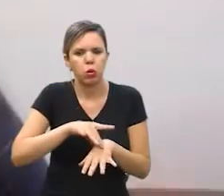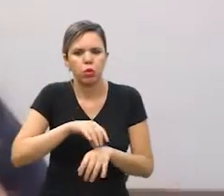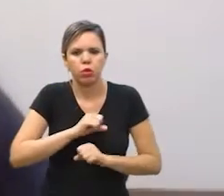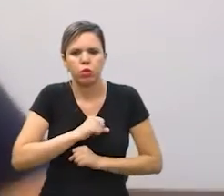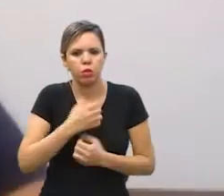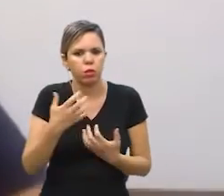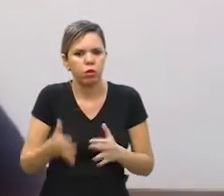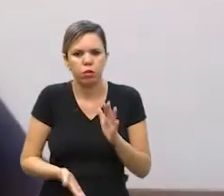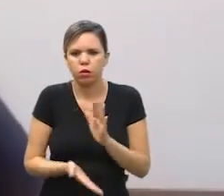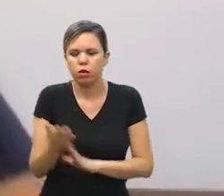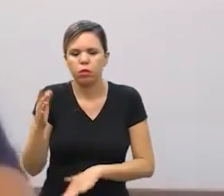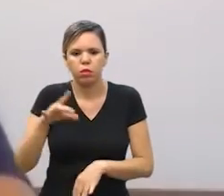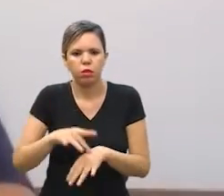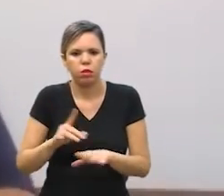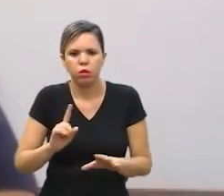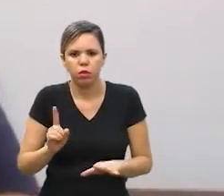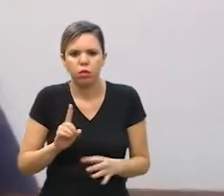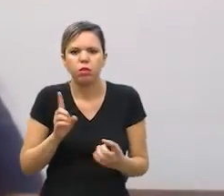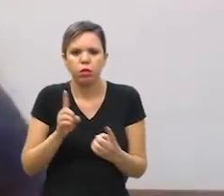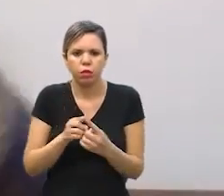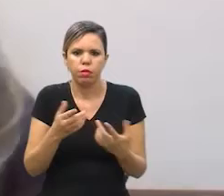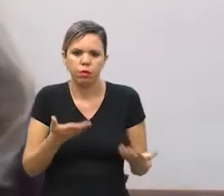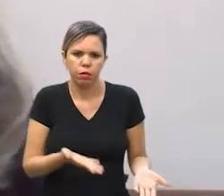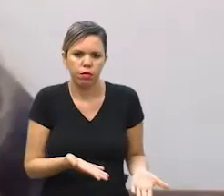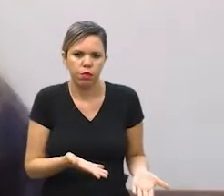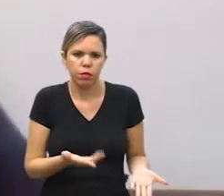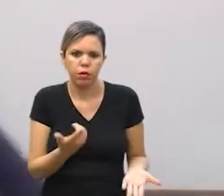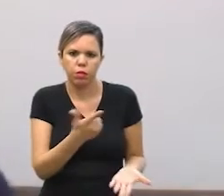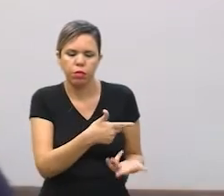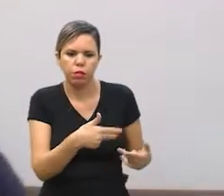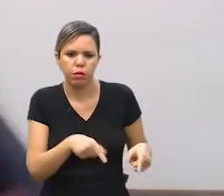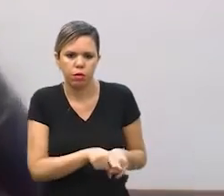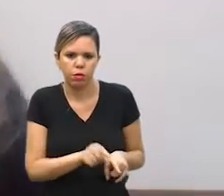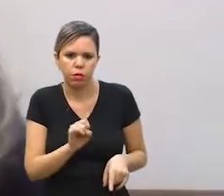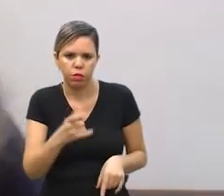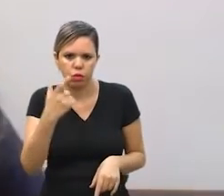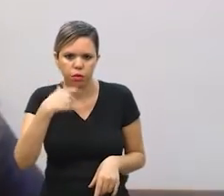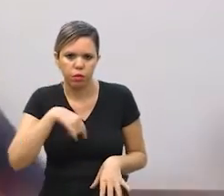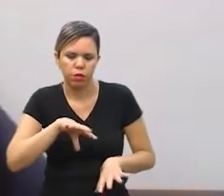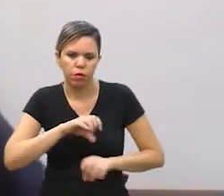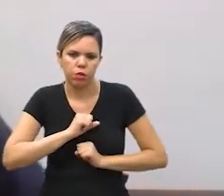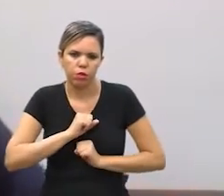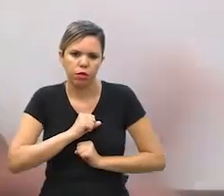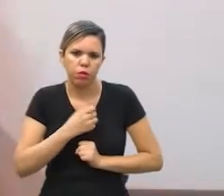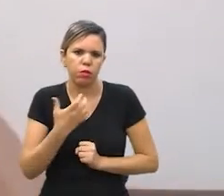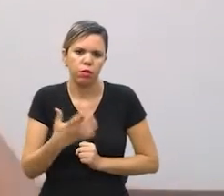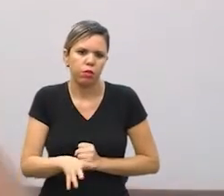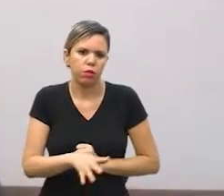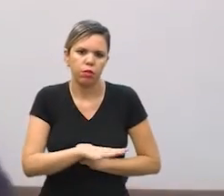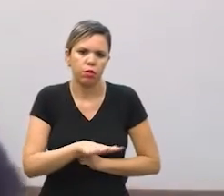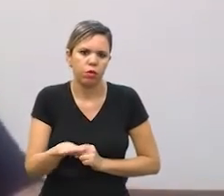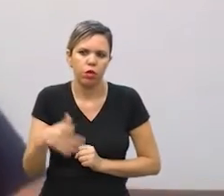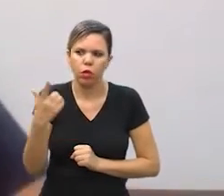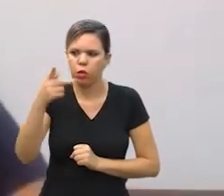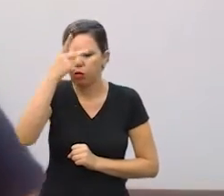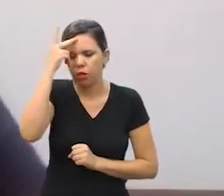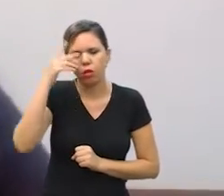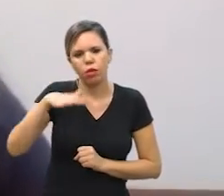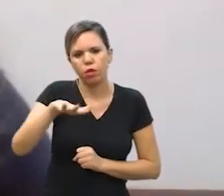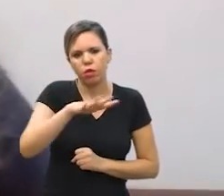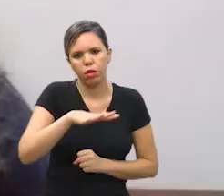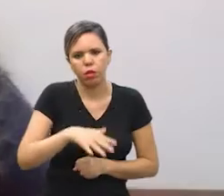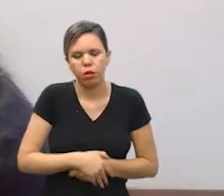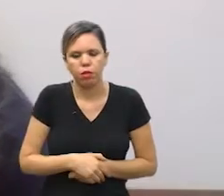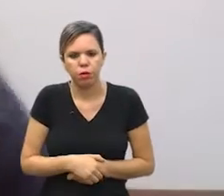eu não quero sair contaminado porque eu vou ser atendido ali por outro lado se eu estou contaminado eu não quero deixar outras pessoas